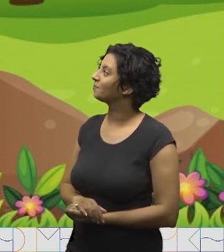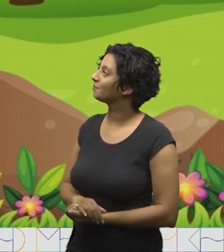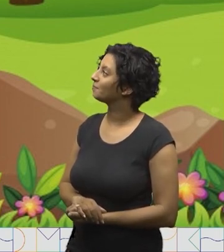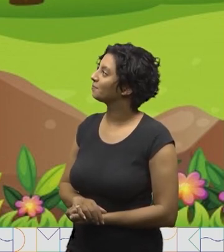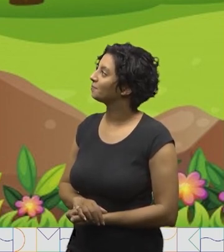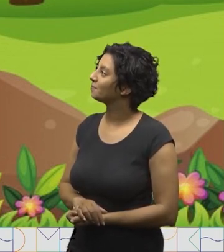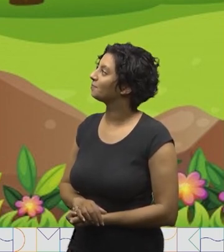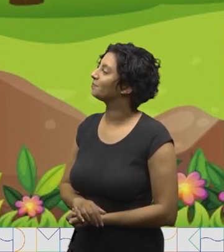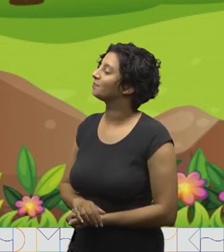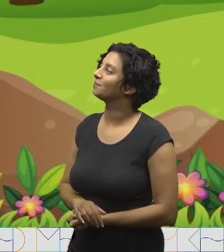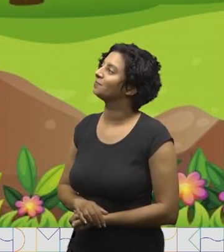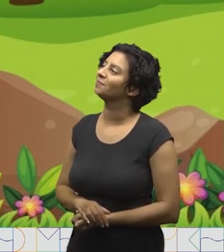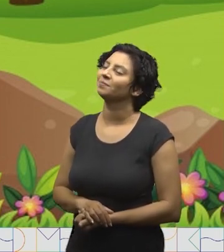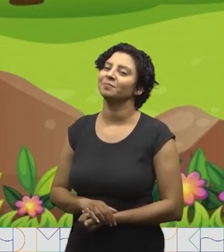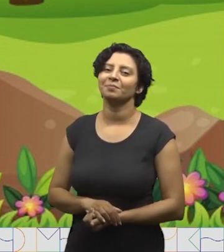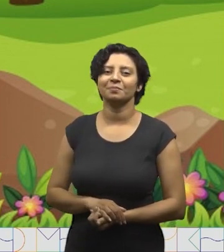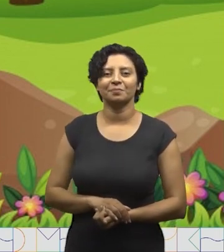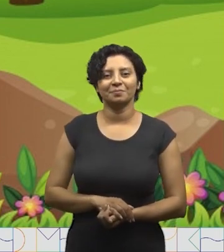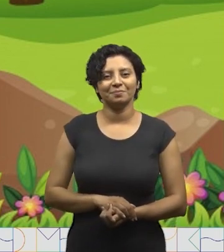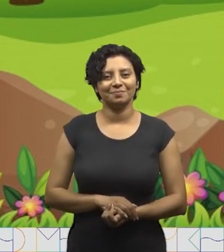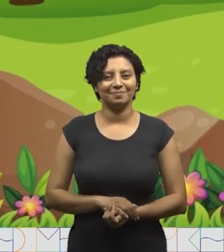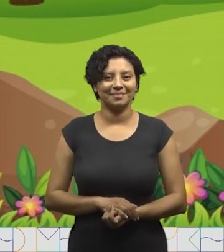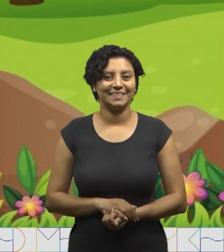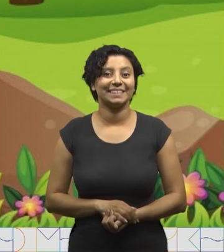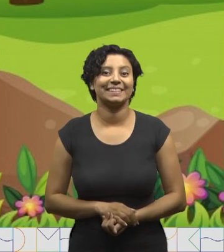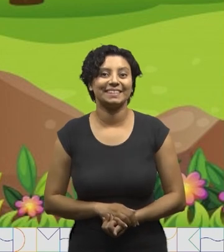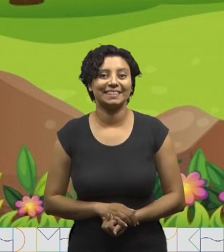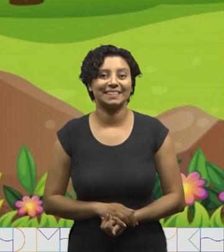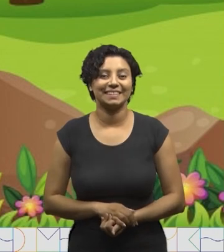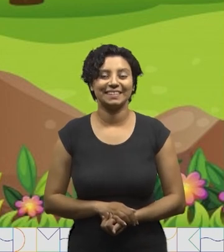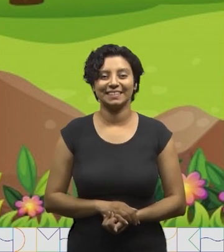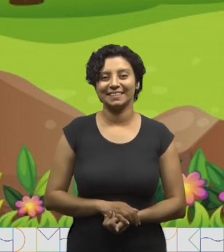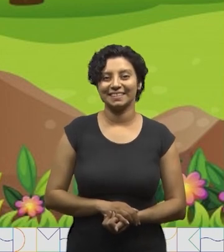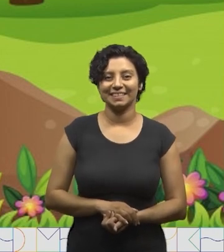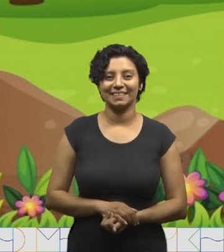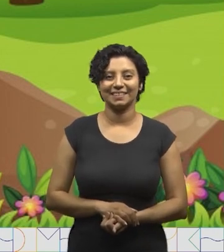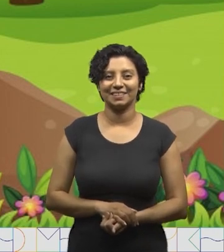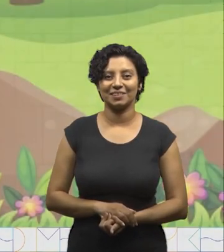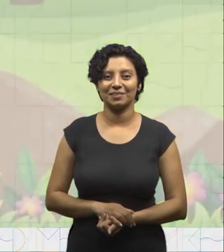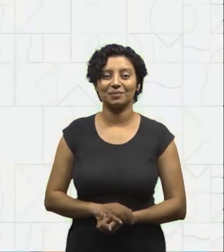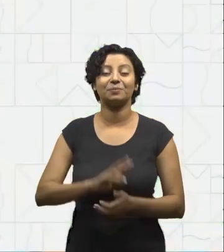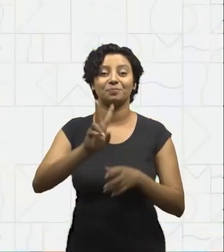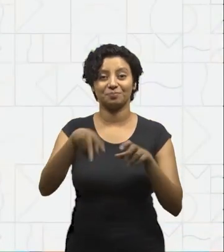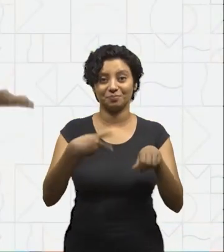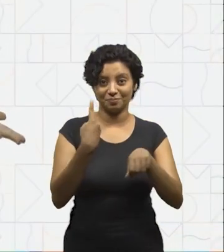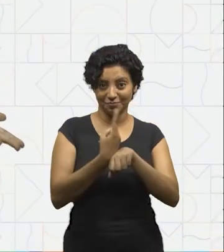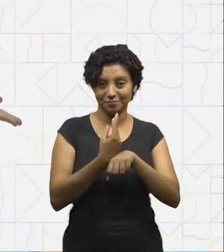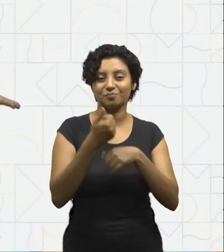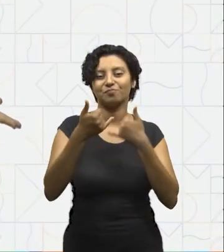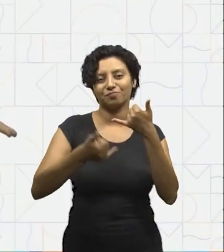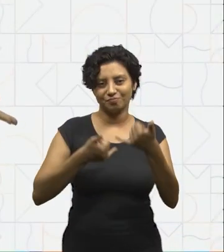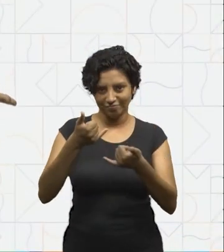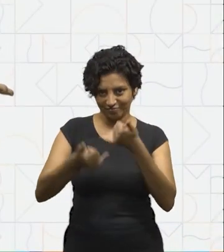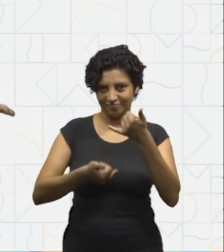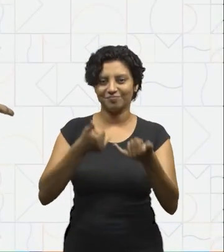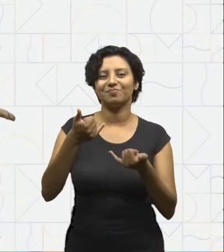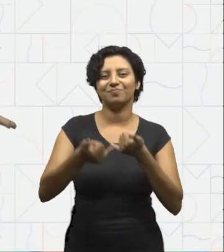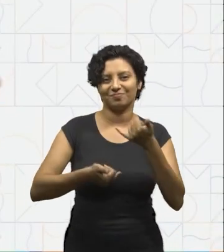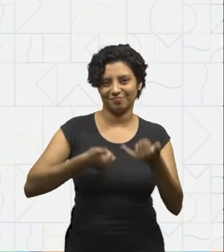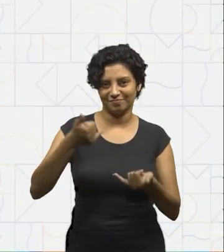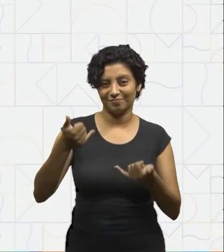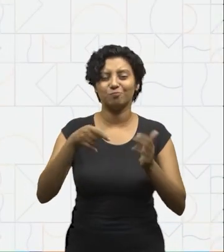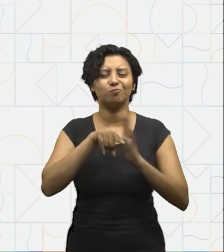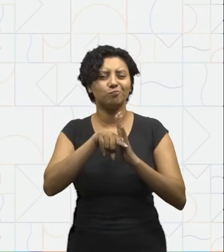o sapo batendo papo e o papo soltando vento. Depois de brincarmos